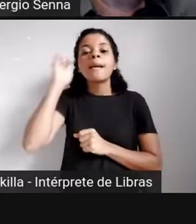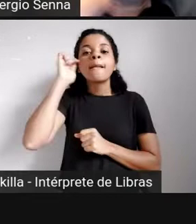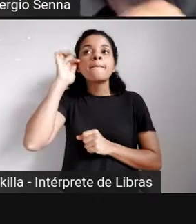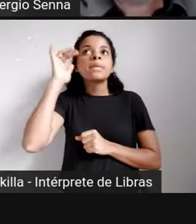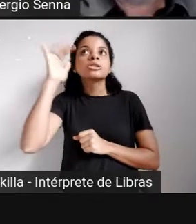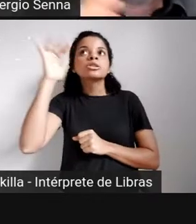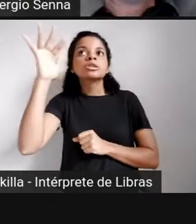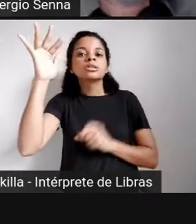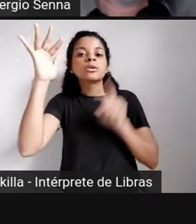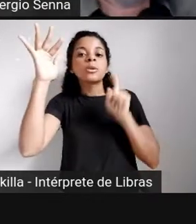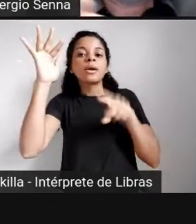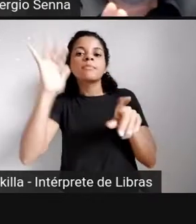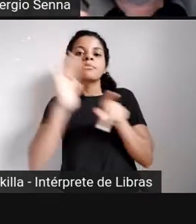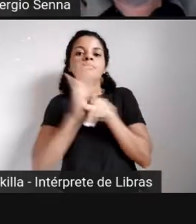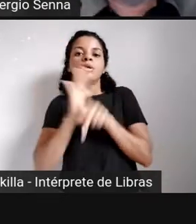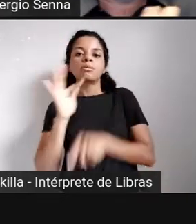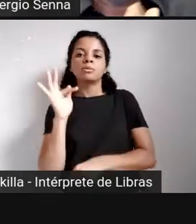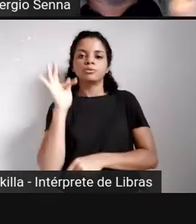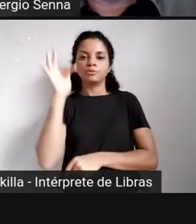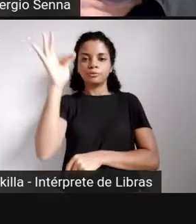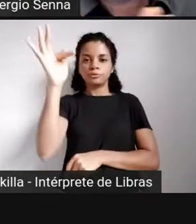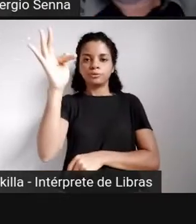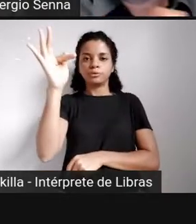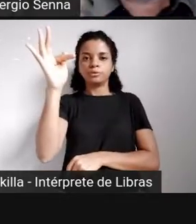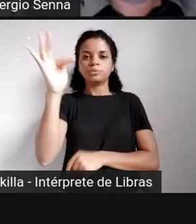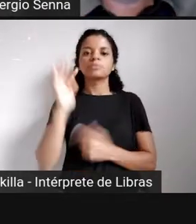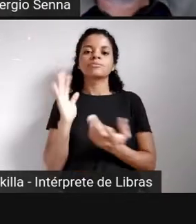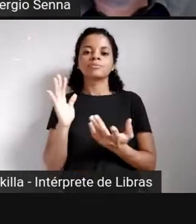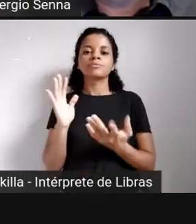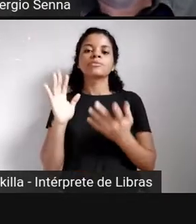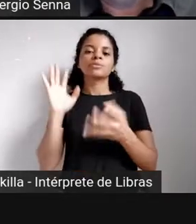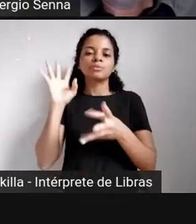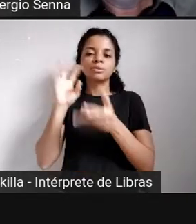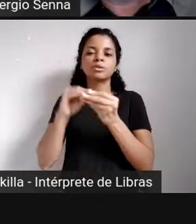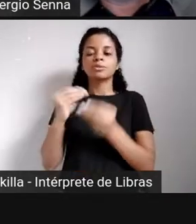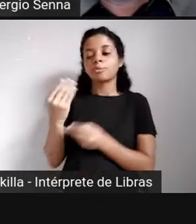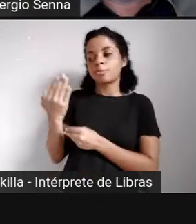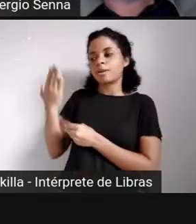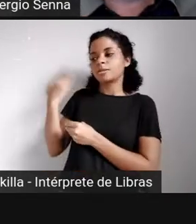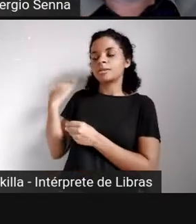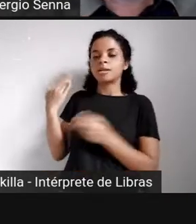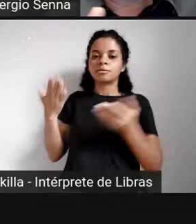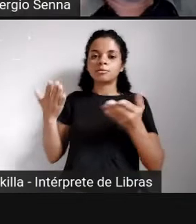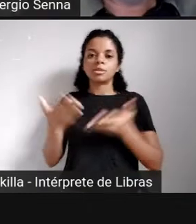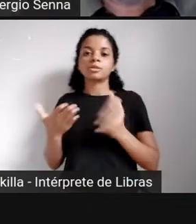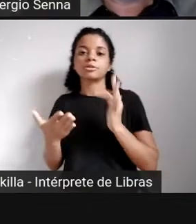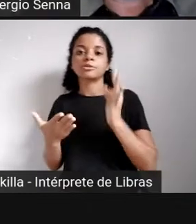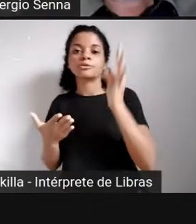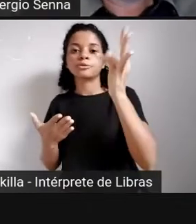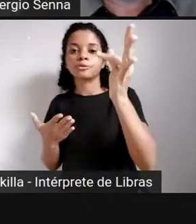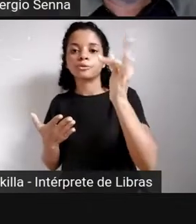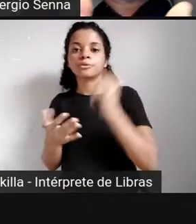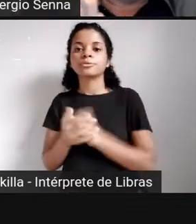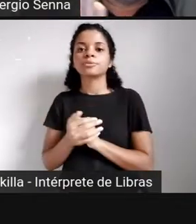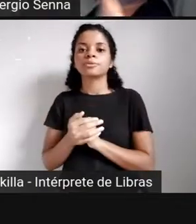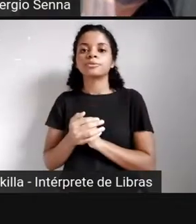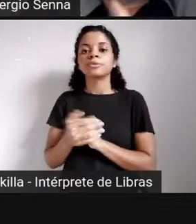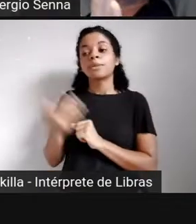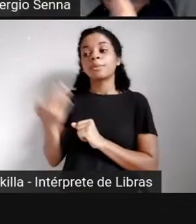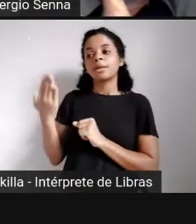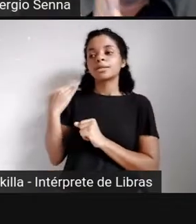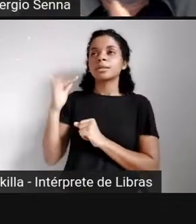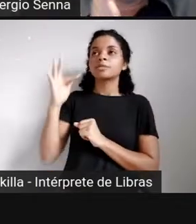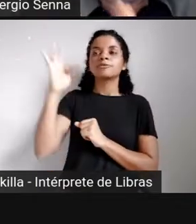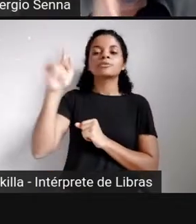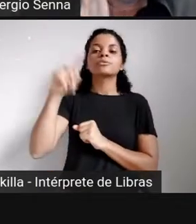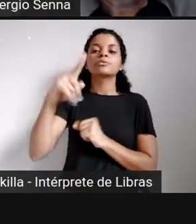É assim que o ser humano transita do presente, entre o presente, o passado e o futuro. Sendo que o passado e o futuro são apenas psicológicos. E o presente